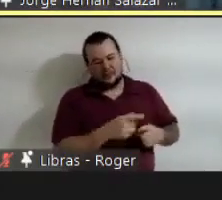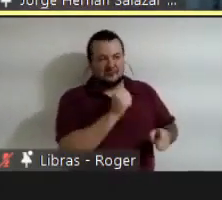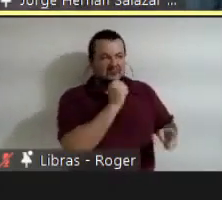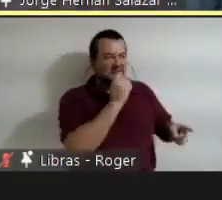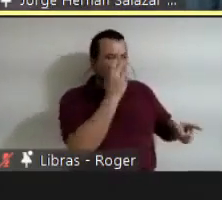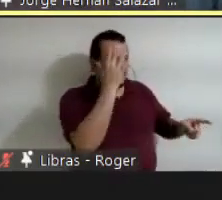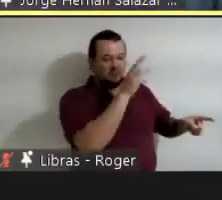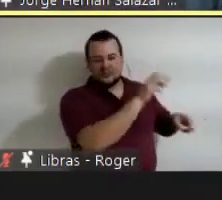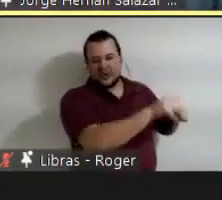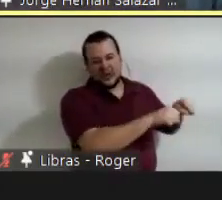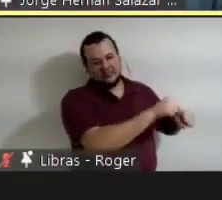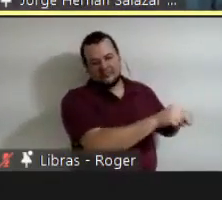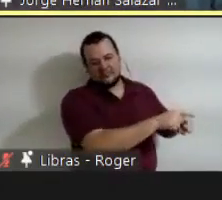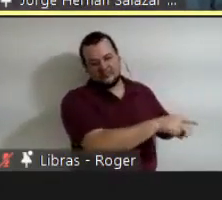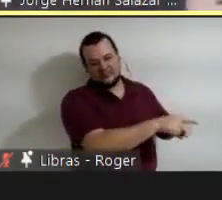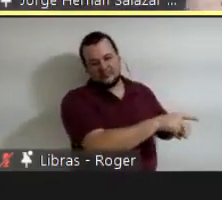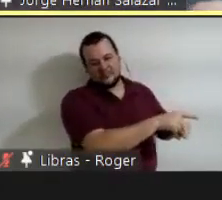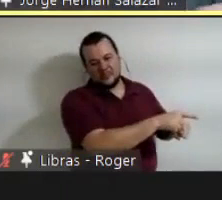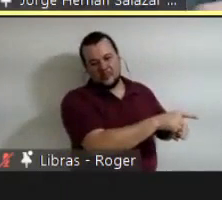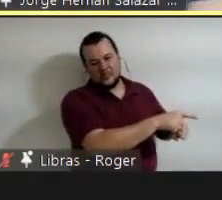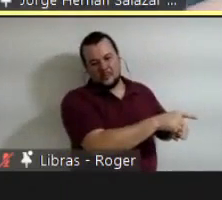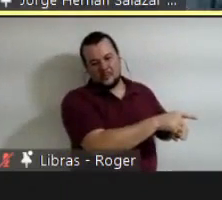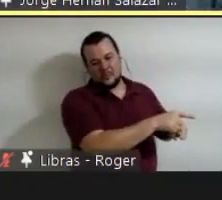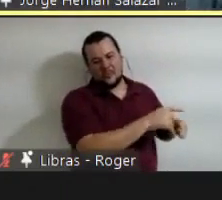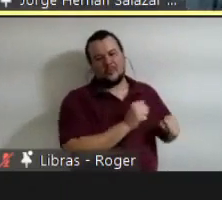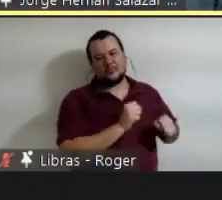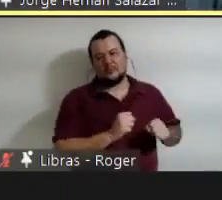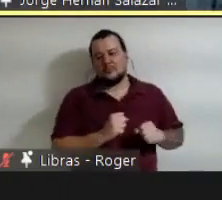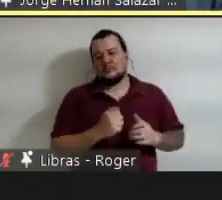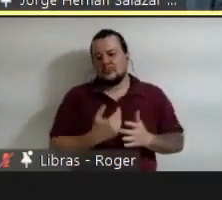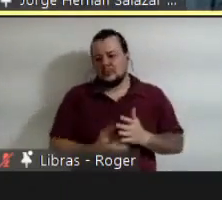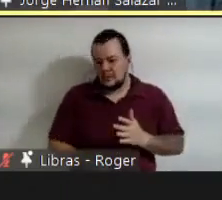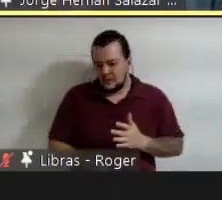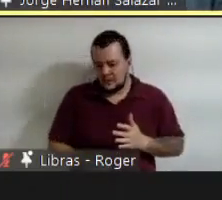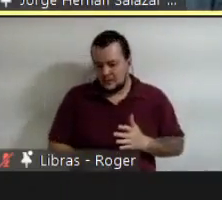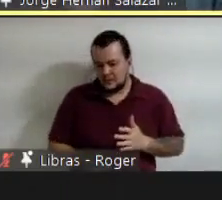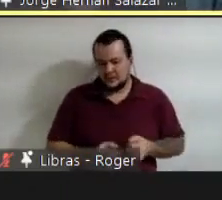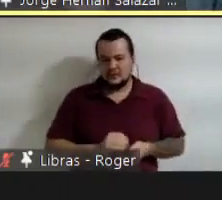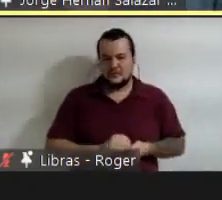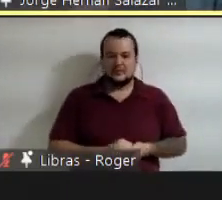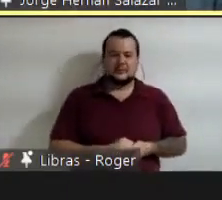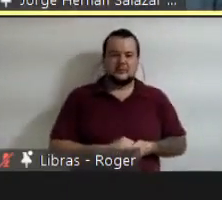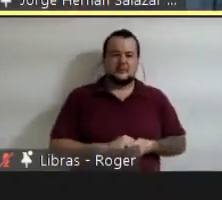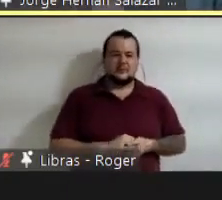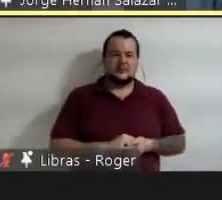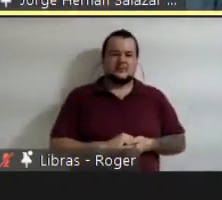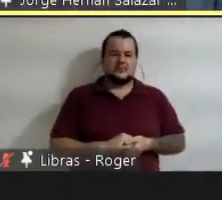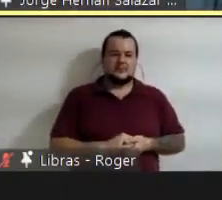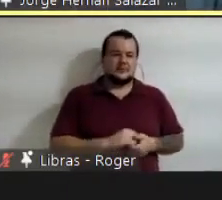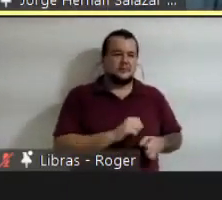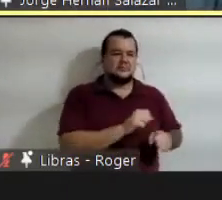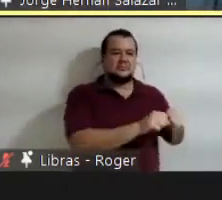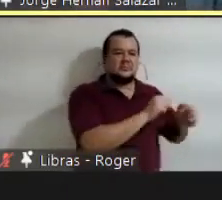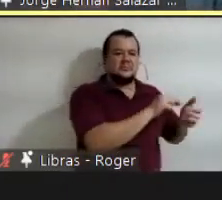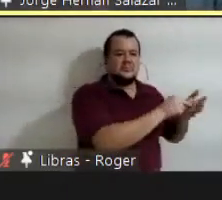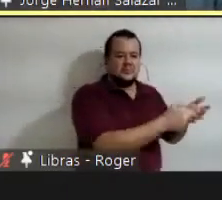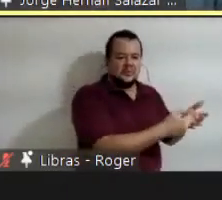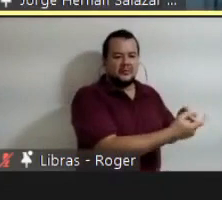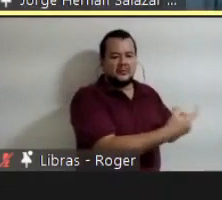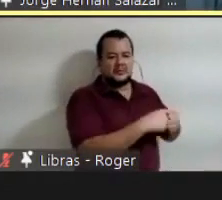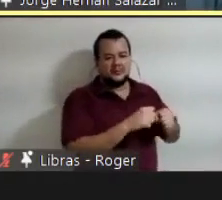imitar. Não é nenhum experimento novo, isto está muito inventado, o que passa é que há falta de costumbre.